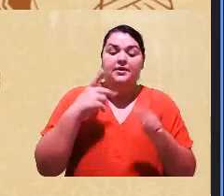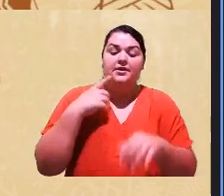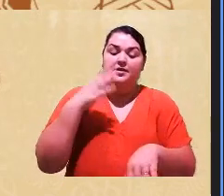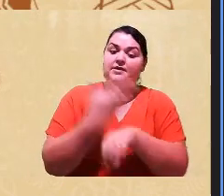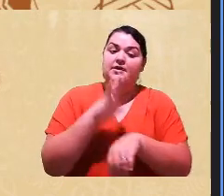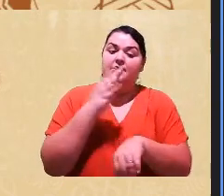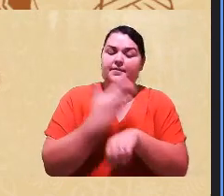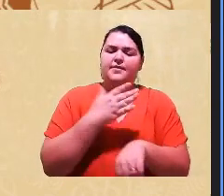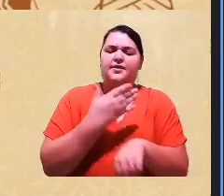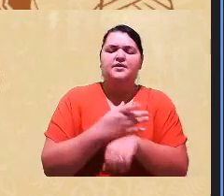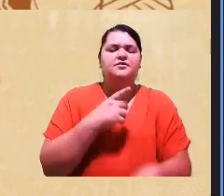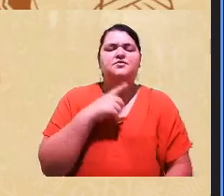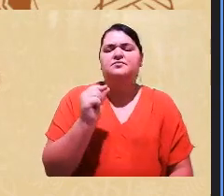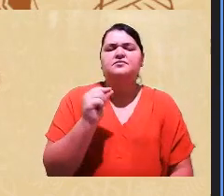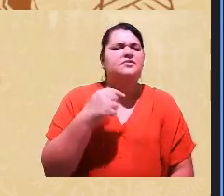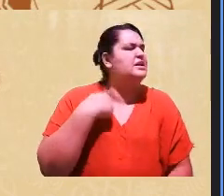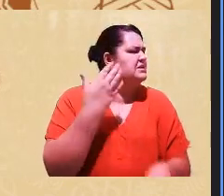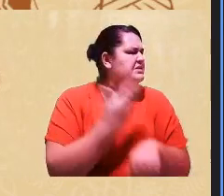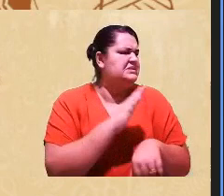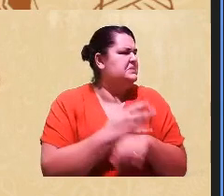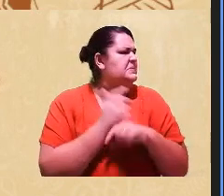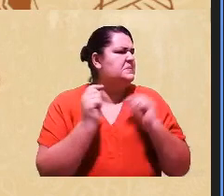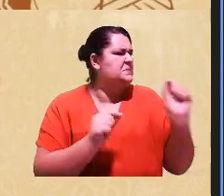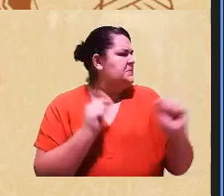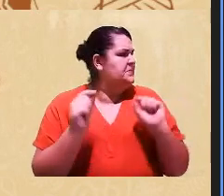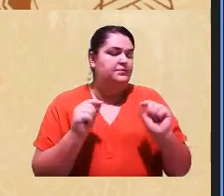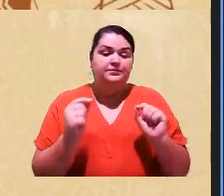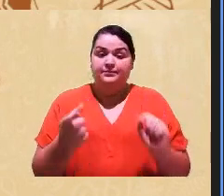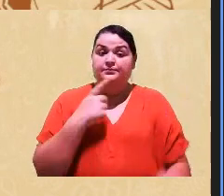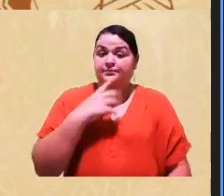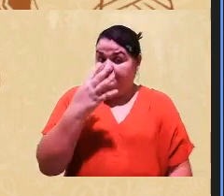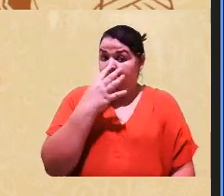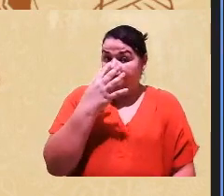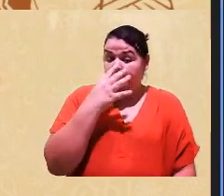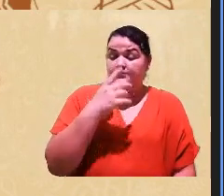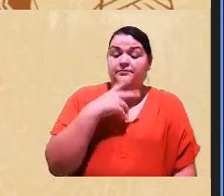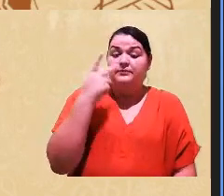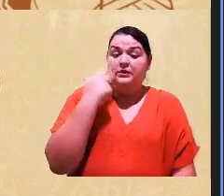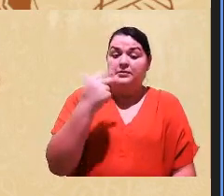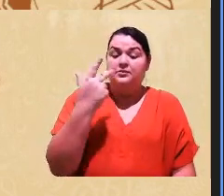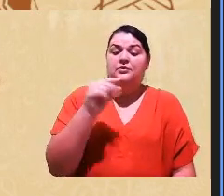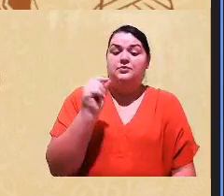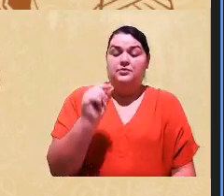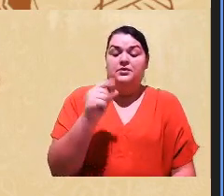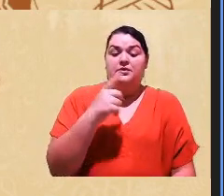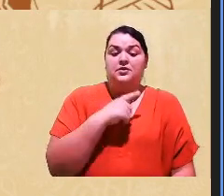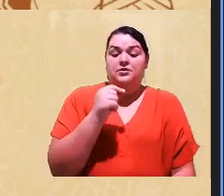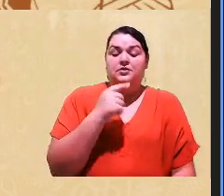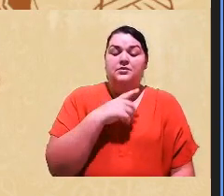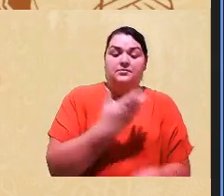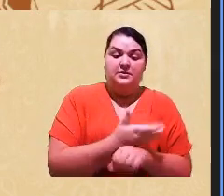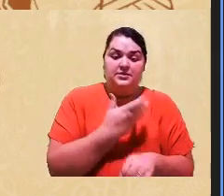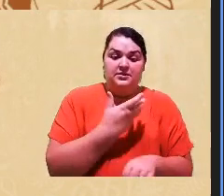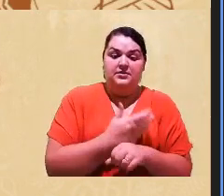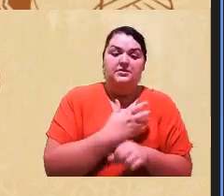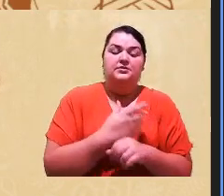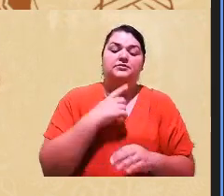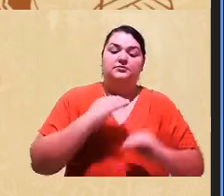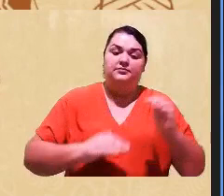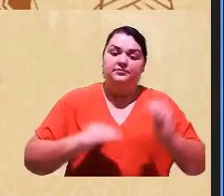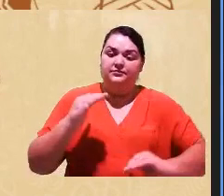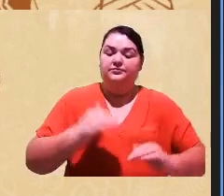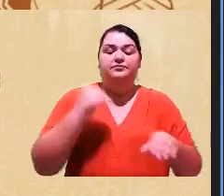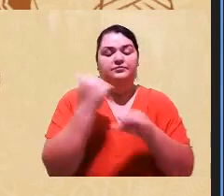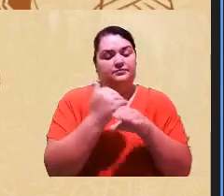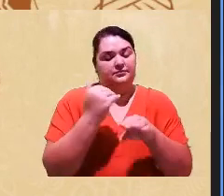o que eu vou treinar mesmo, vou dar o quê? A orientação normativa diz, então, que você tem que ter conteúdo sobre o estatuto da igualdade racial,